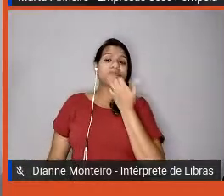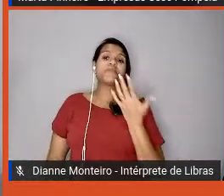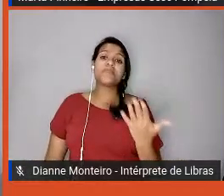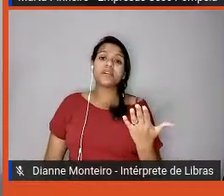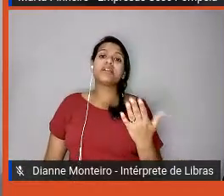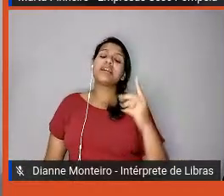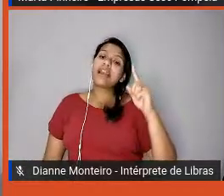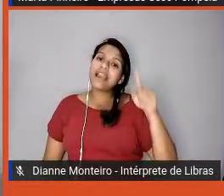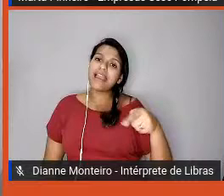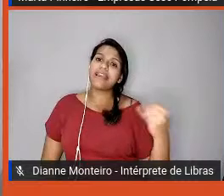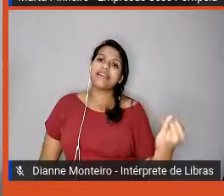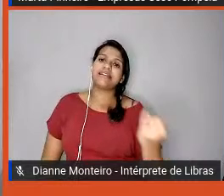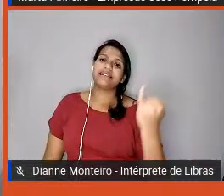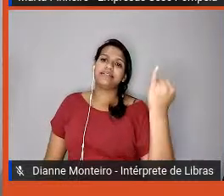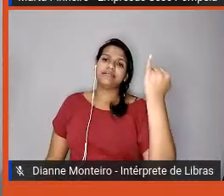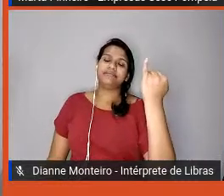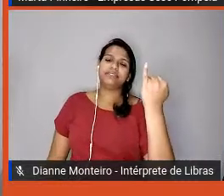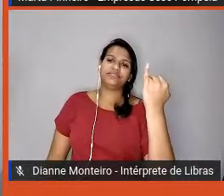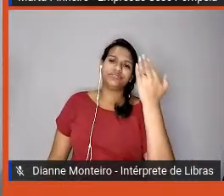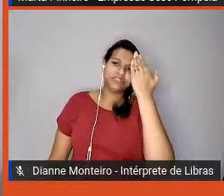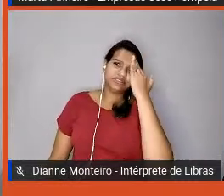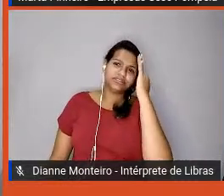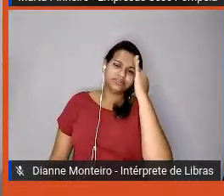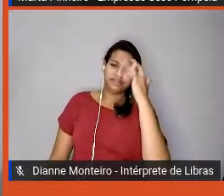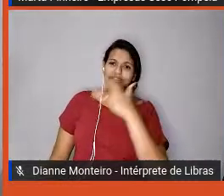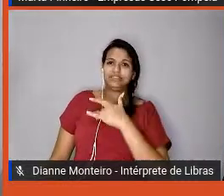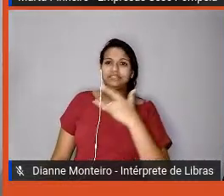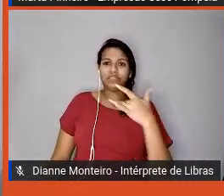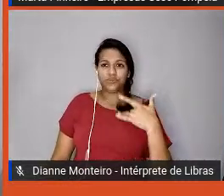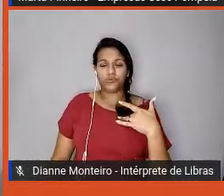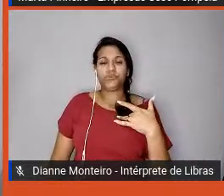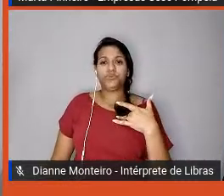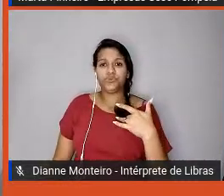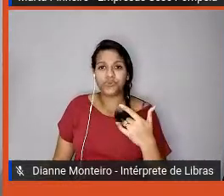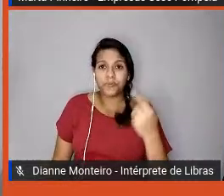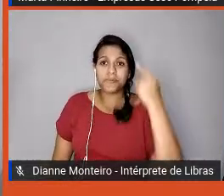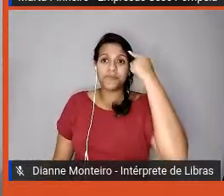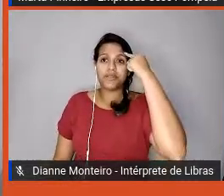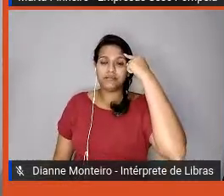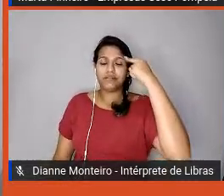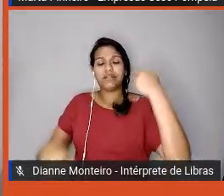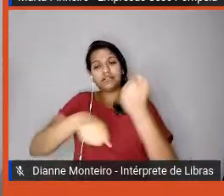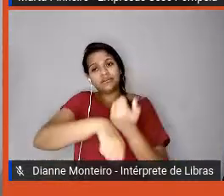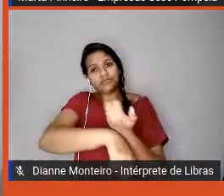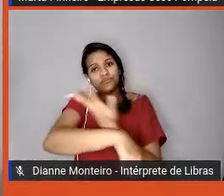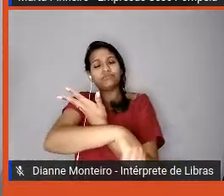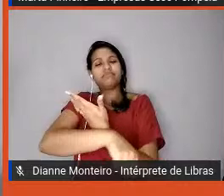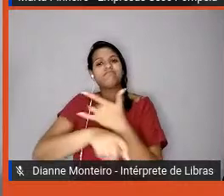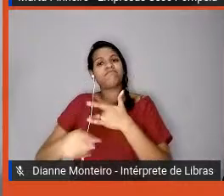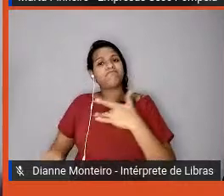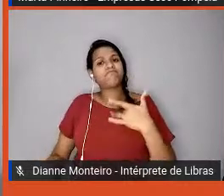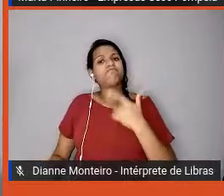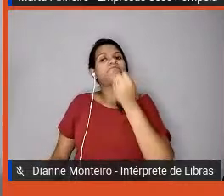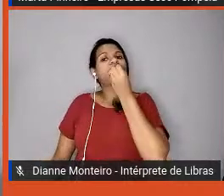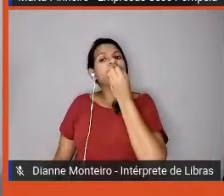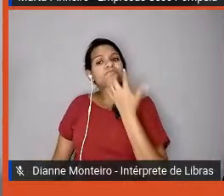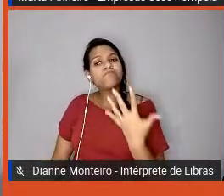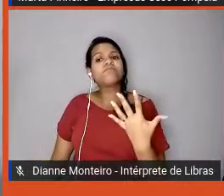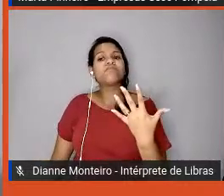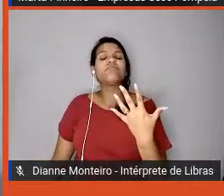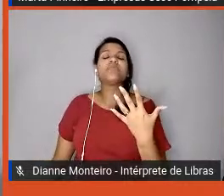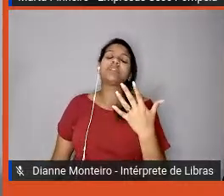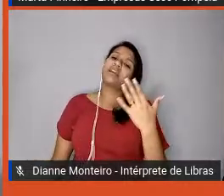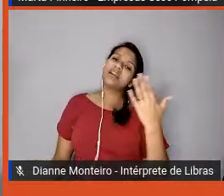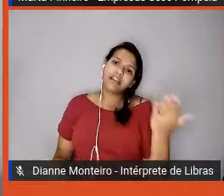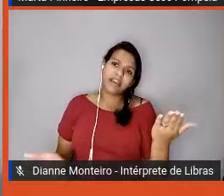dele conhecer sobre saúde mental, sobre saúde emocional, sobre esse bem-estar em geral, cabe a vocês